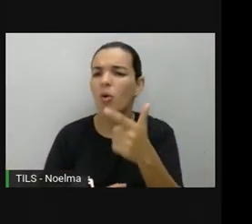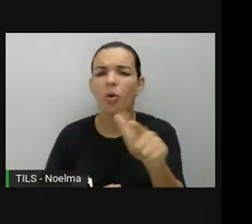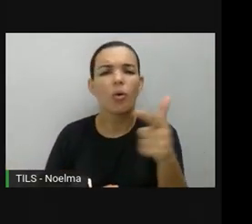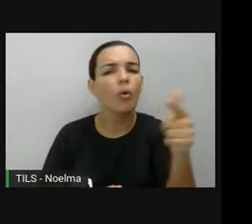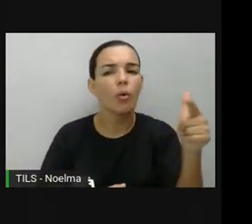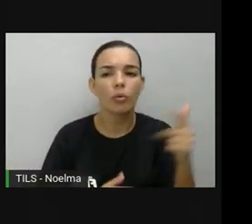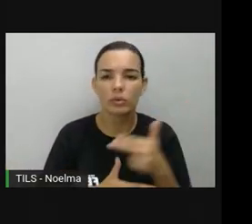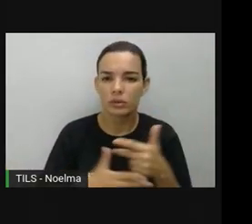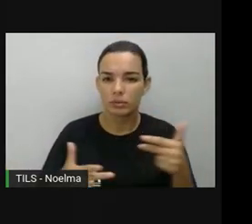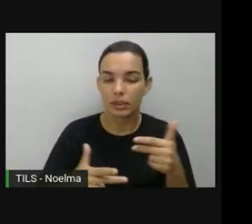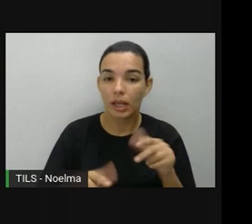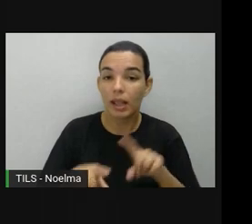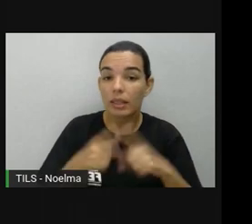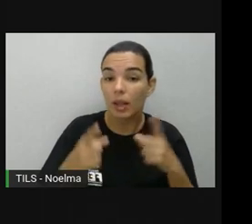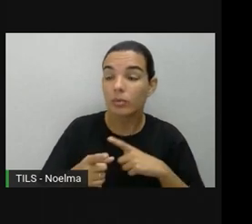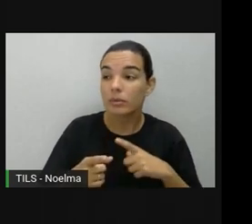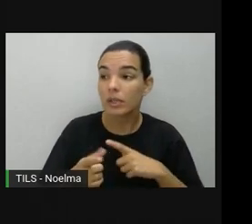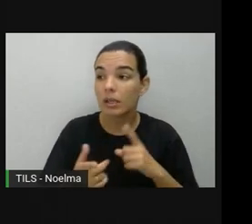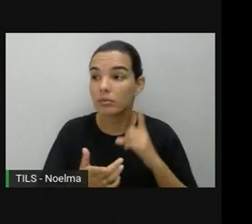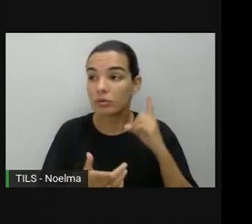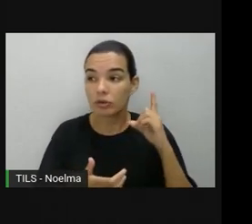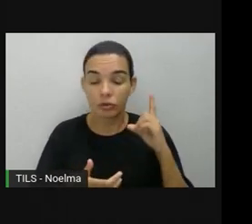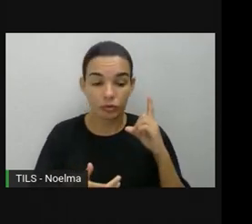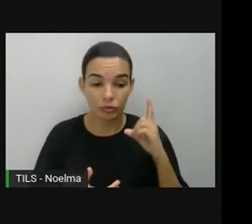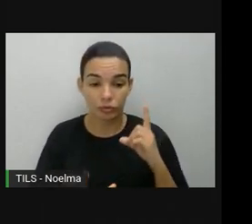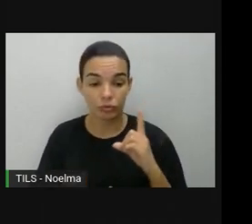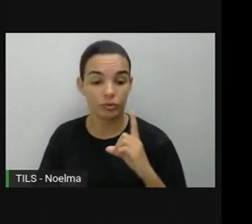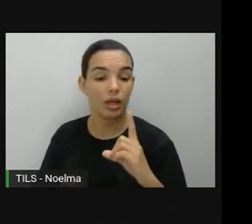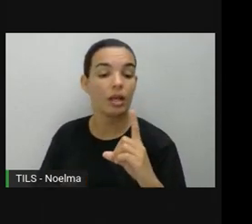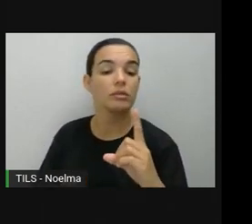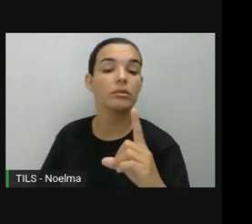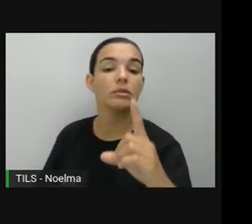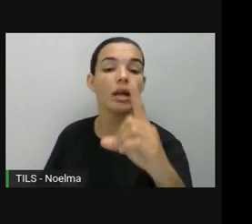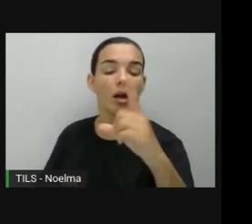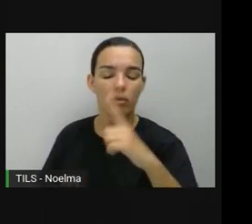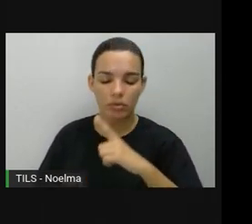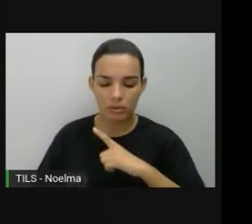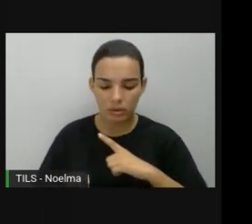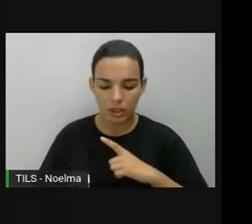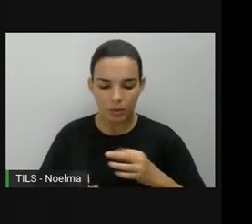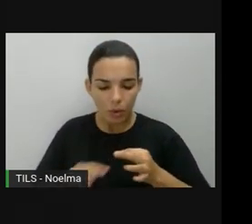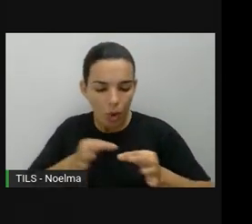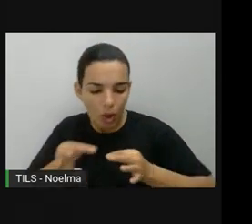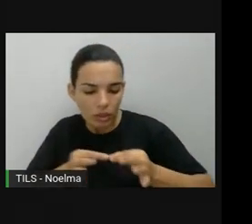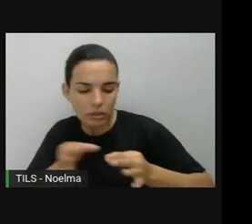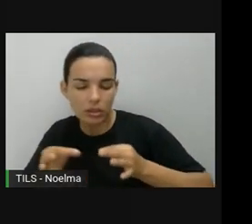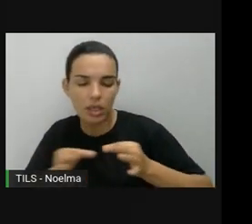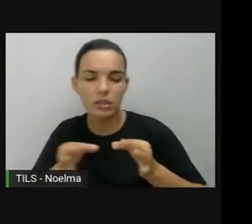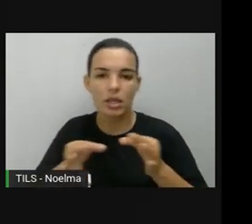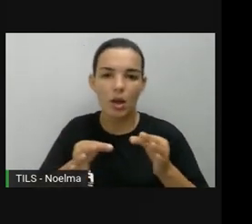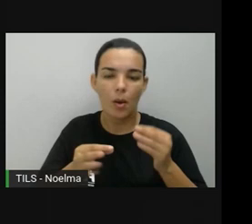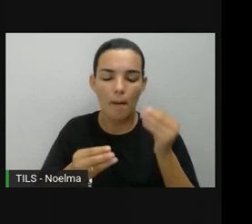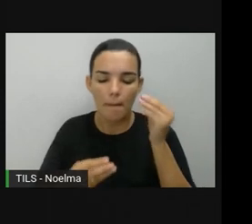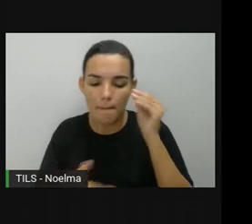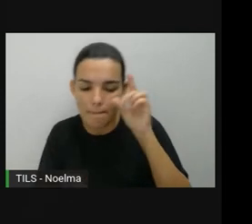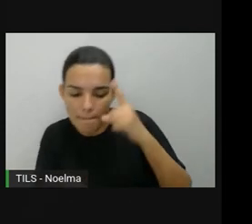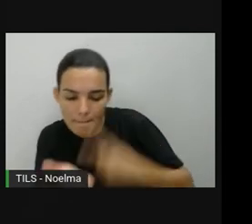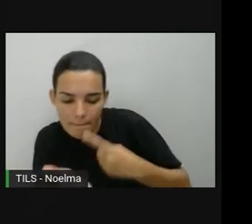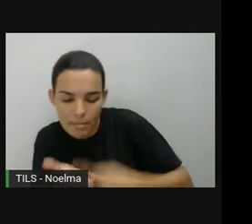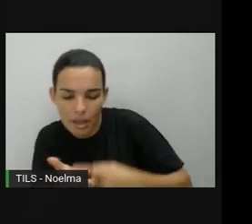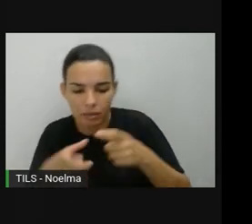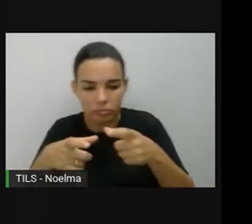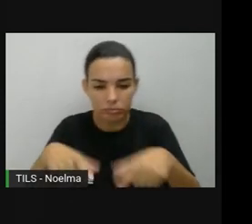Com as direções, podemos nos guiar e organizar os espaços, demarcar lugares e